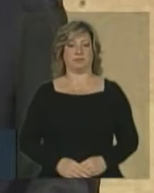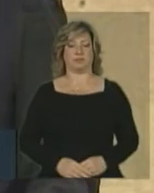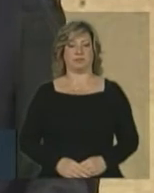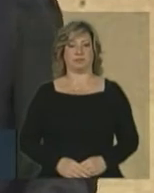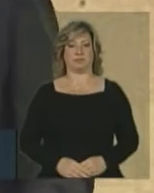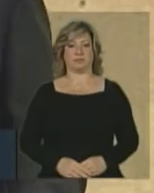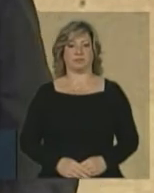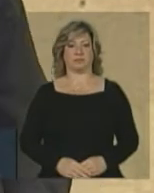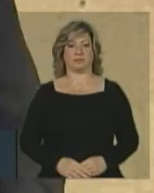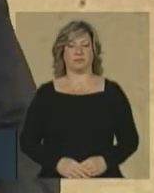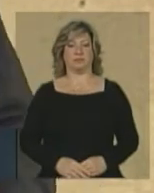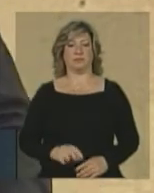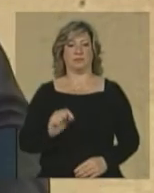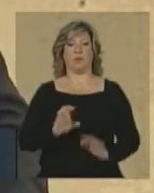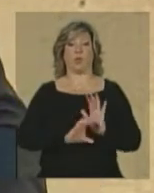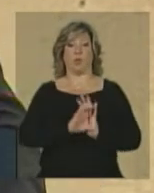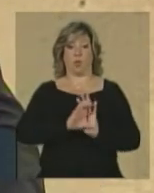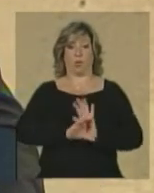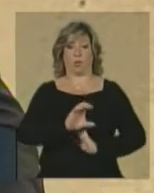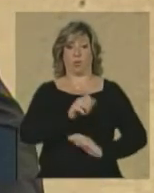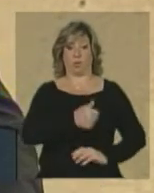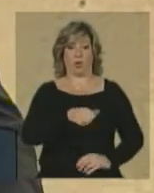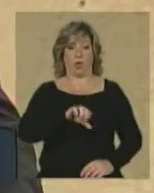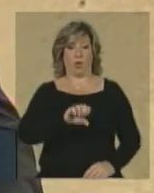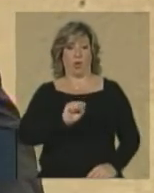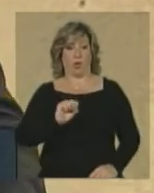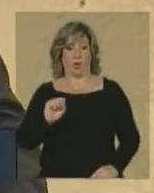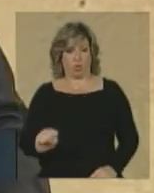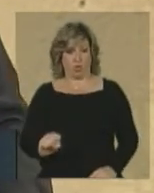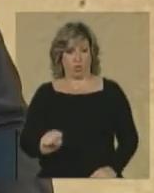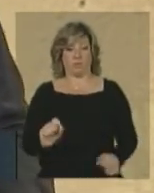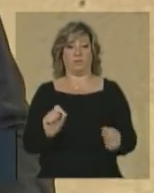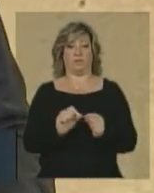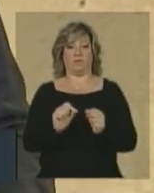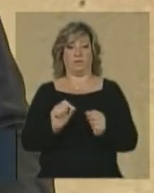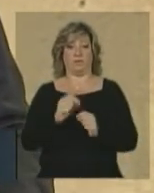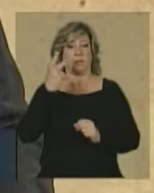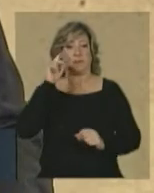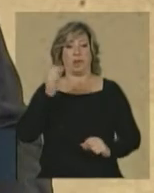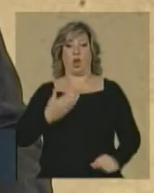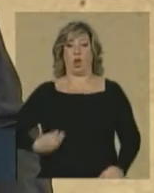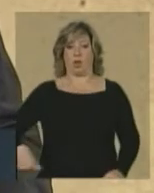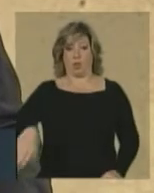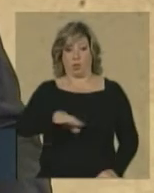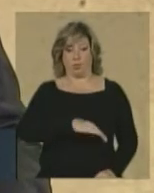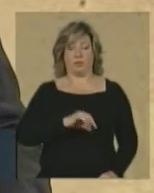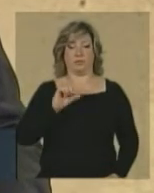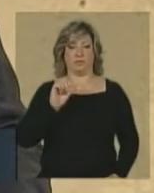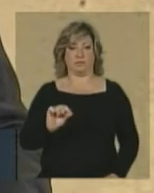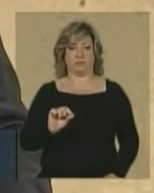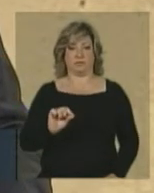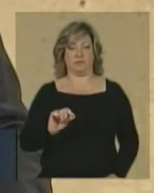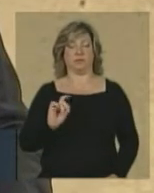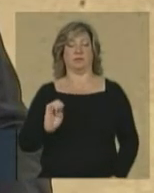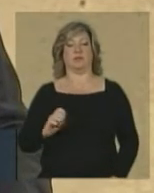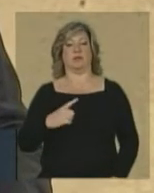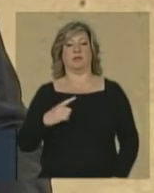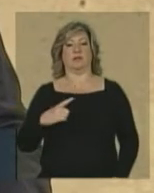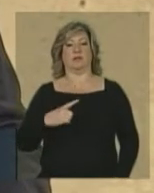A Constituição de 1988 consagrou, para nós, o Estado Democrático de Direito.